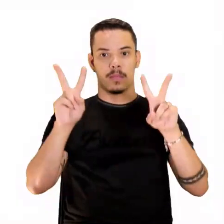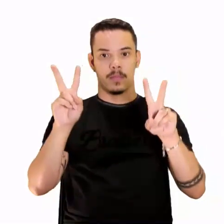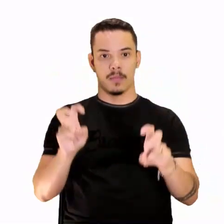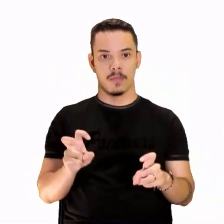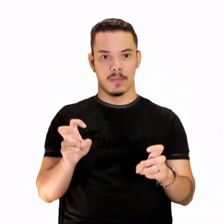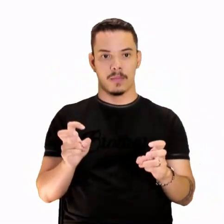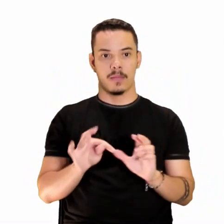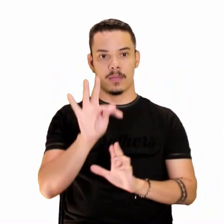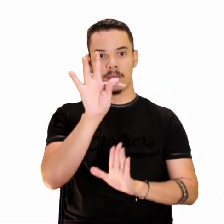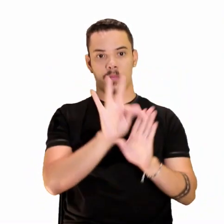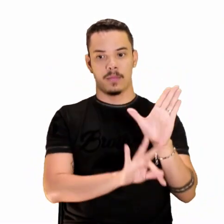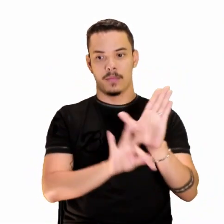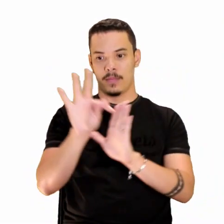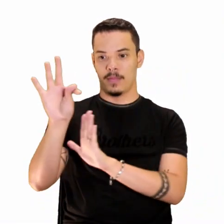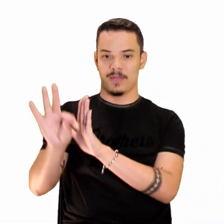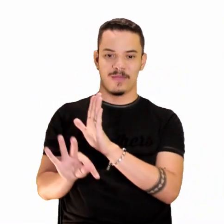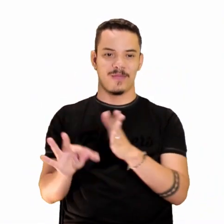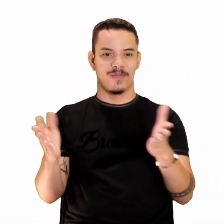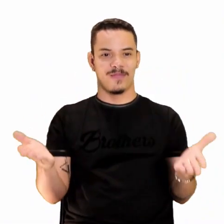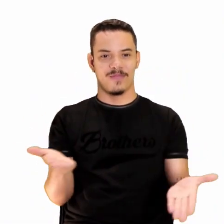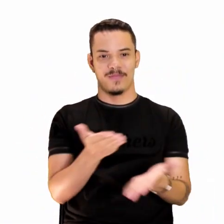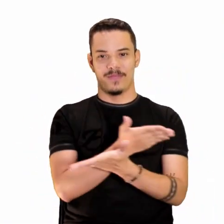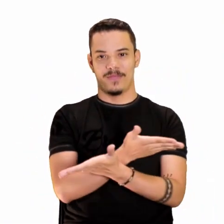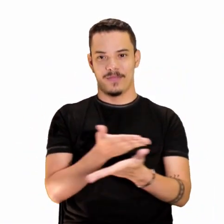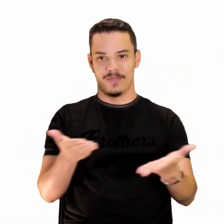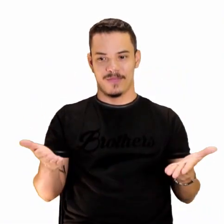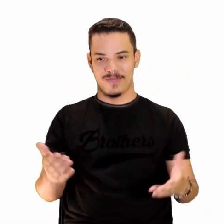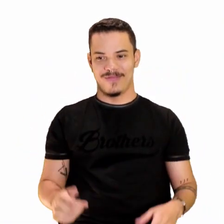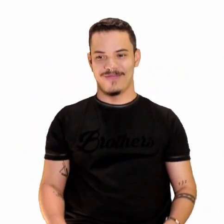intertextualidade. Quase que não sai, Amadinha!